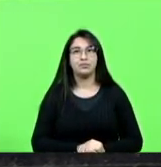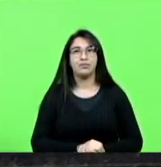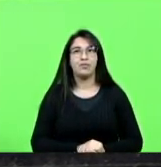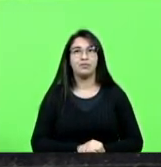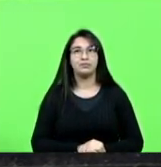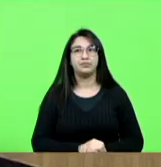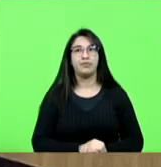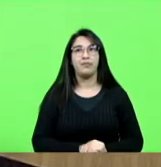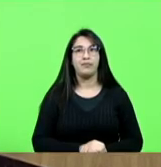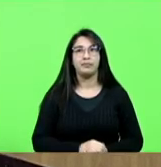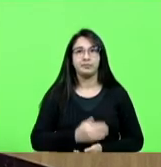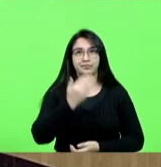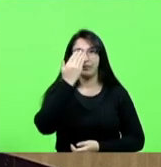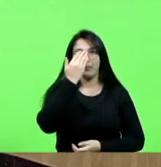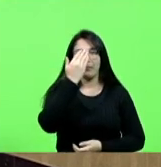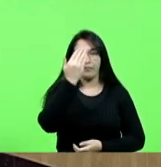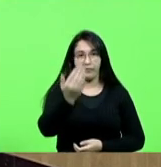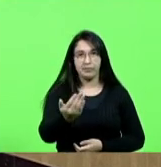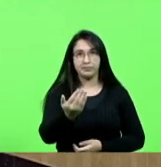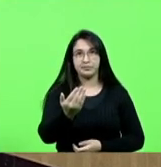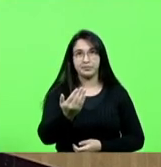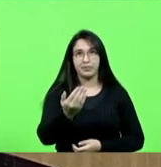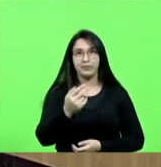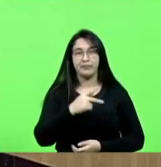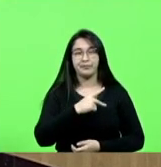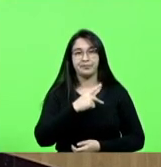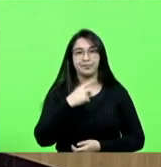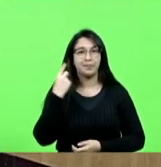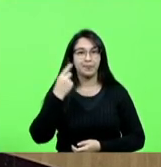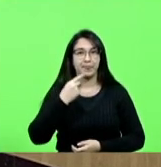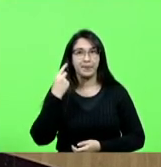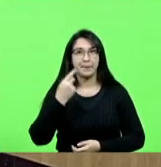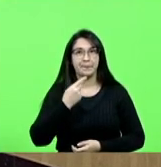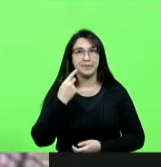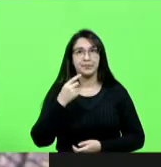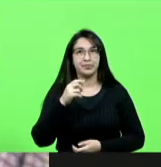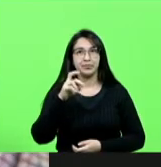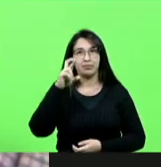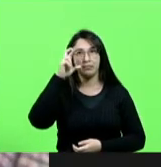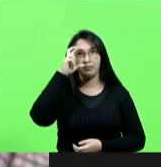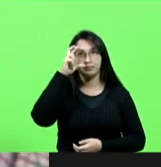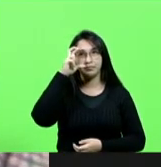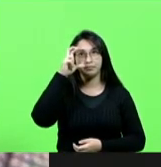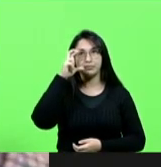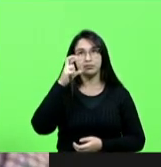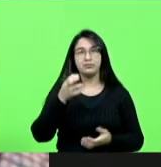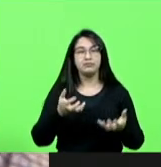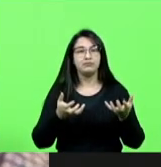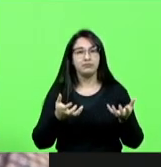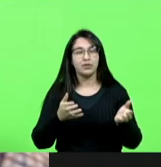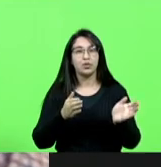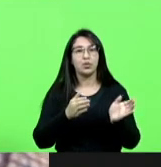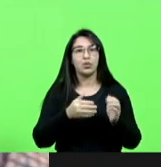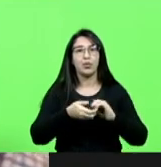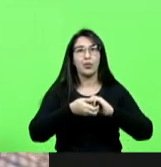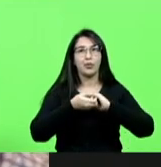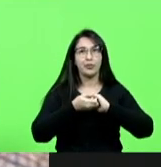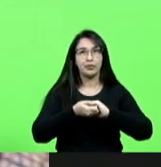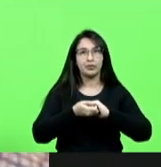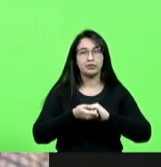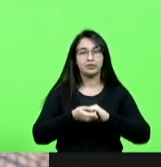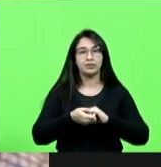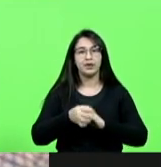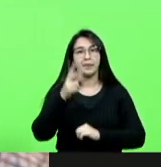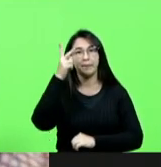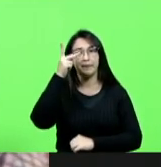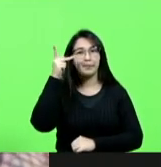Obrigado, presidente, deputado Alba. Eu quero pegar o mesmo vácuo da deputada Paulinha e parafusar também a